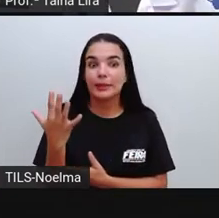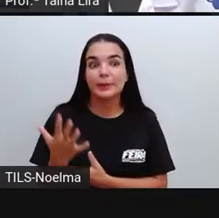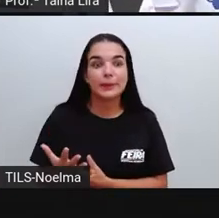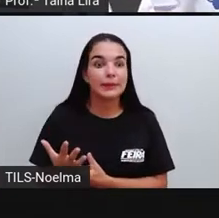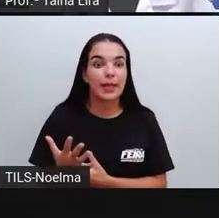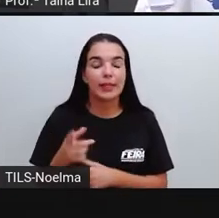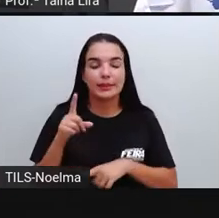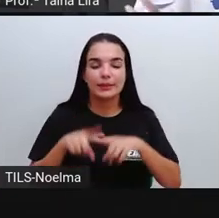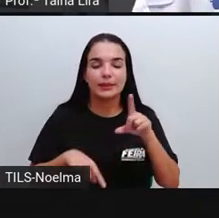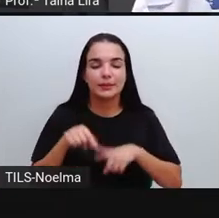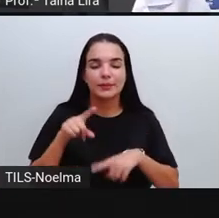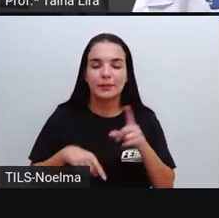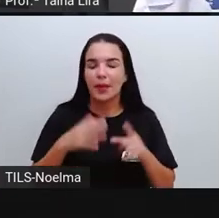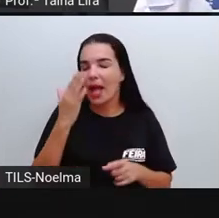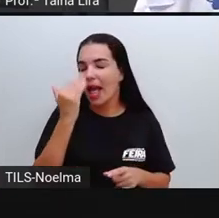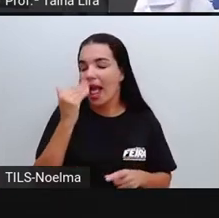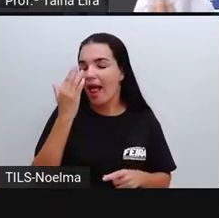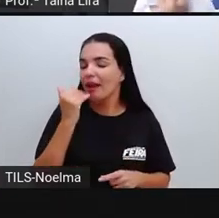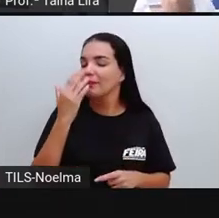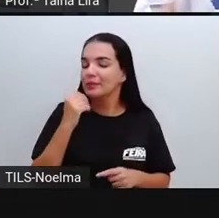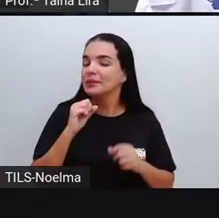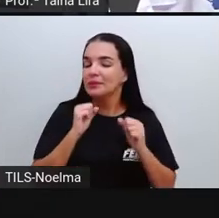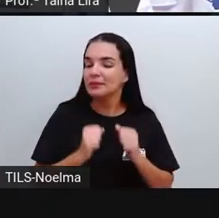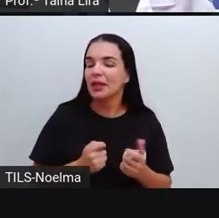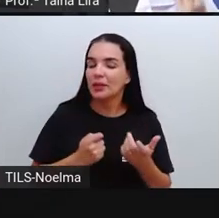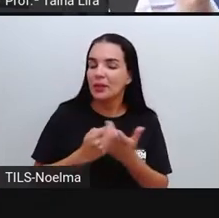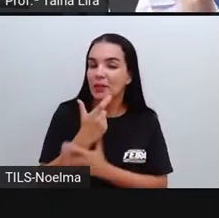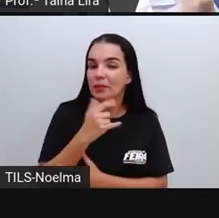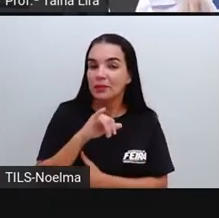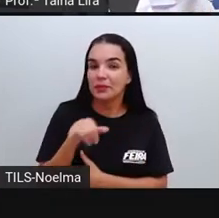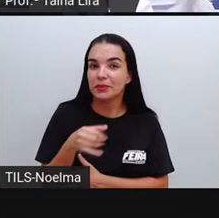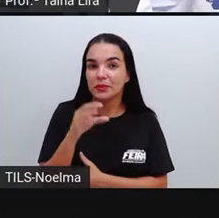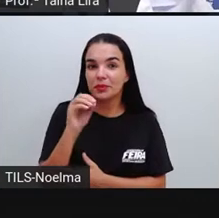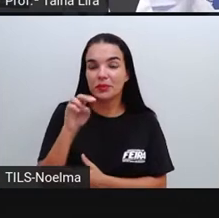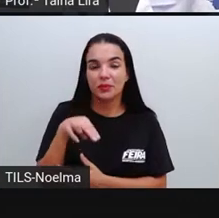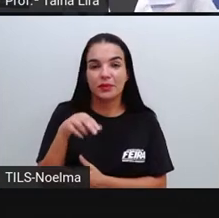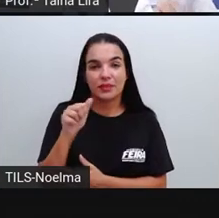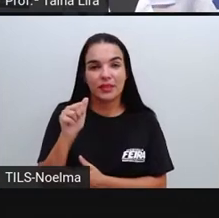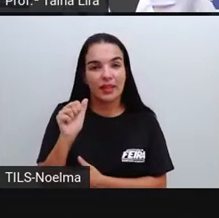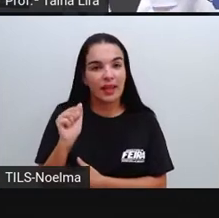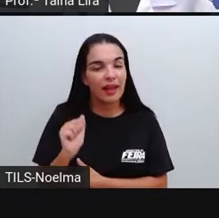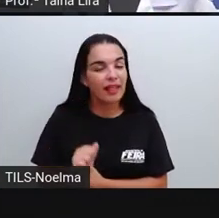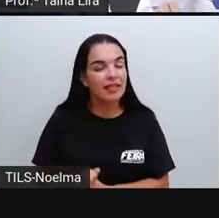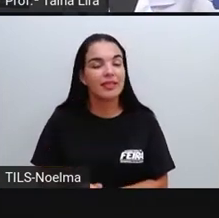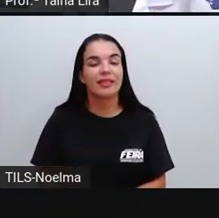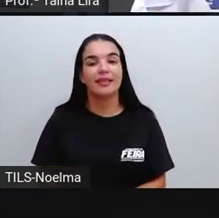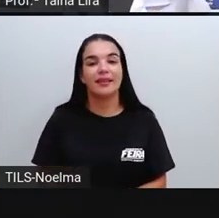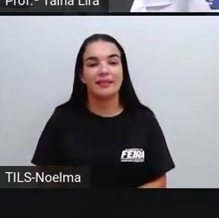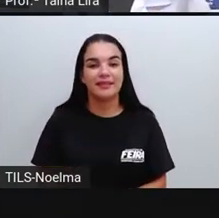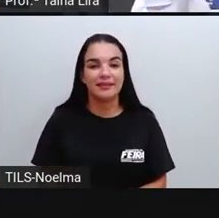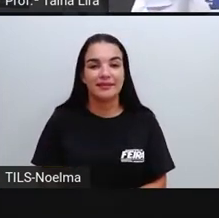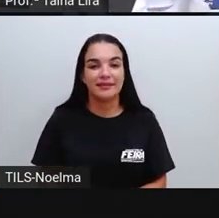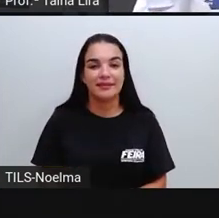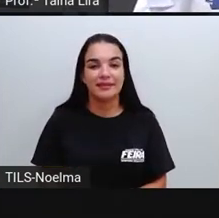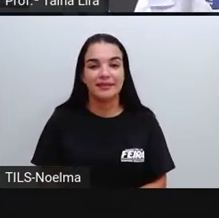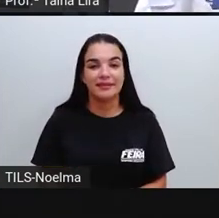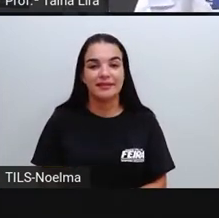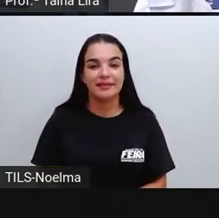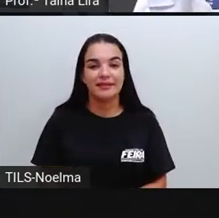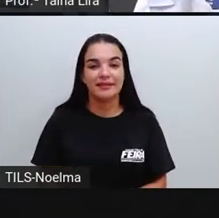aí os alimentos, né, que Joana comprou no supermercado, tá?